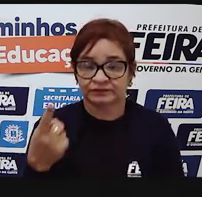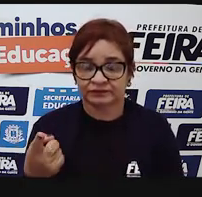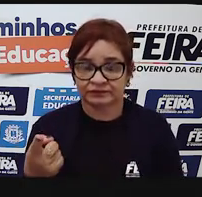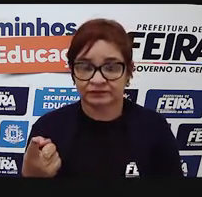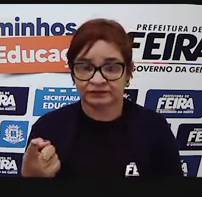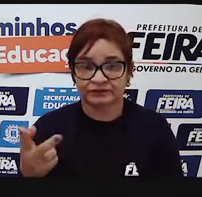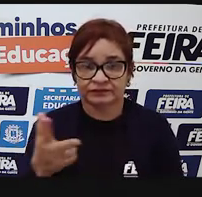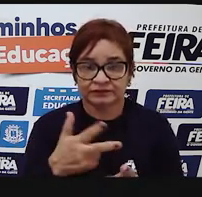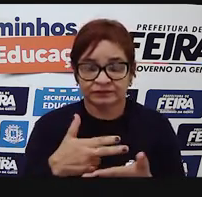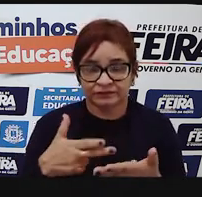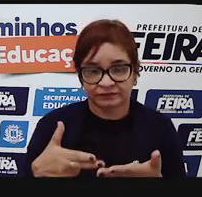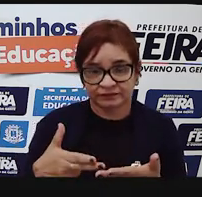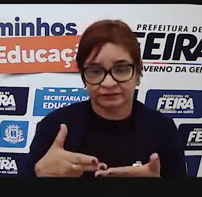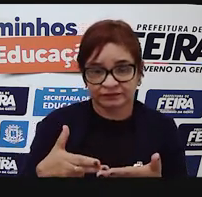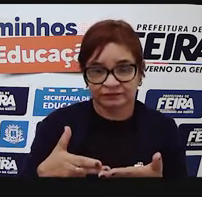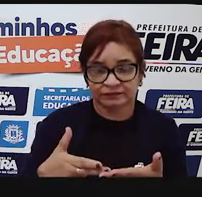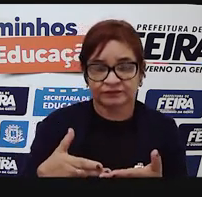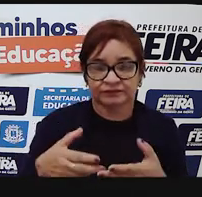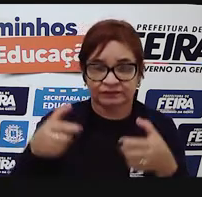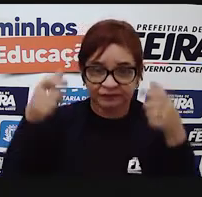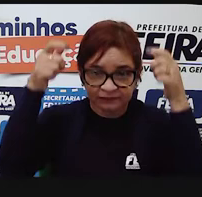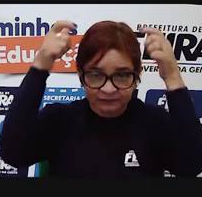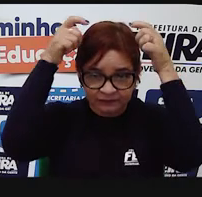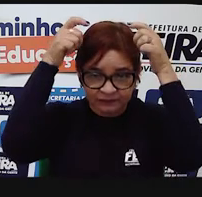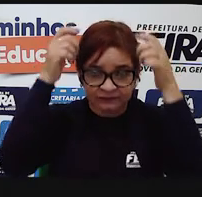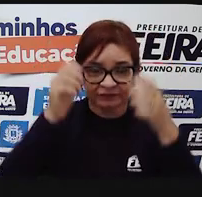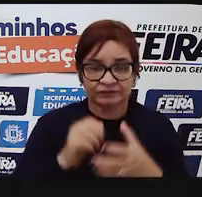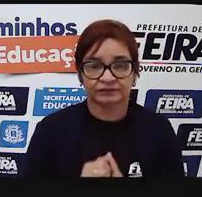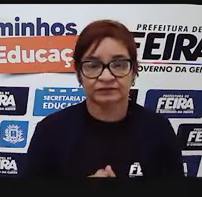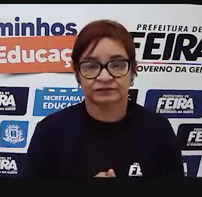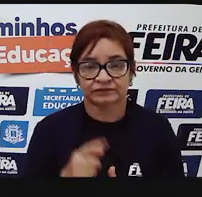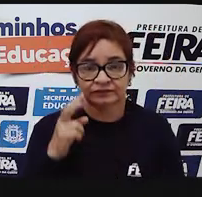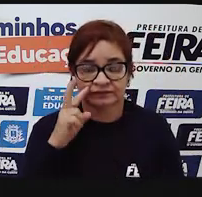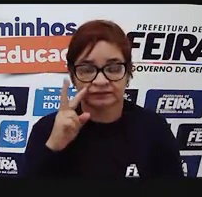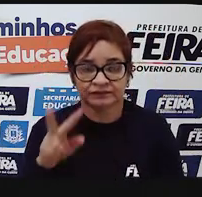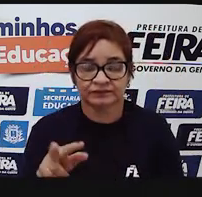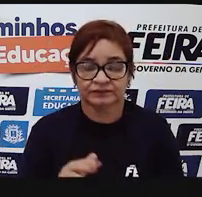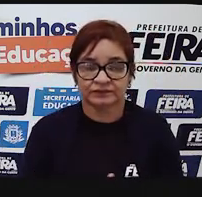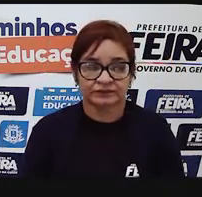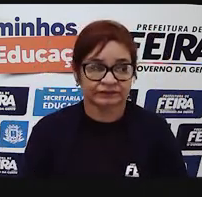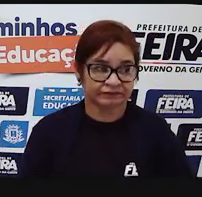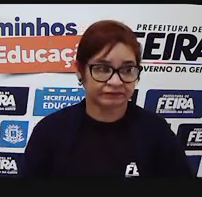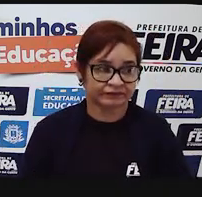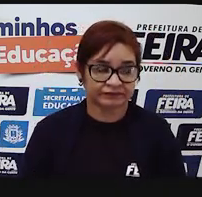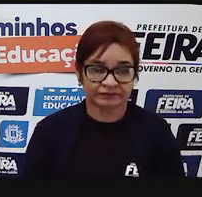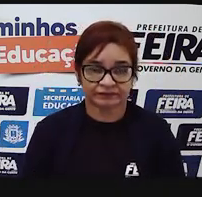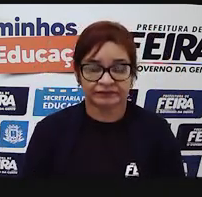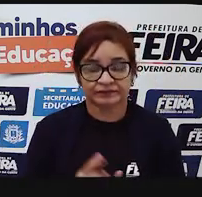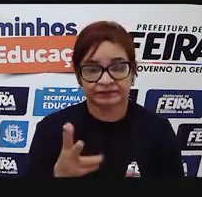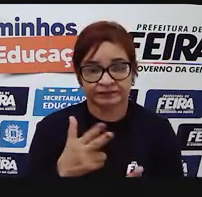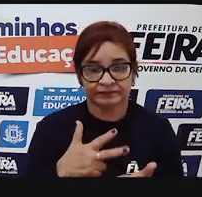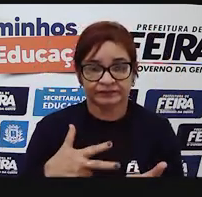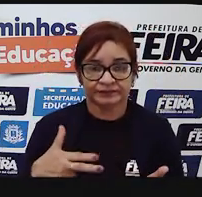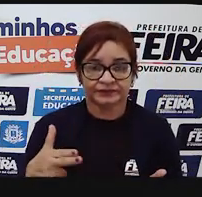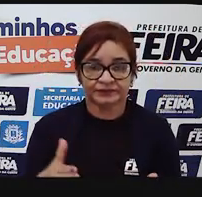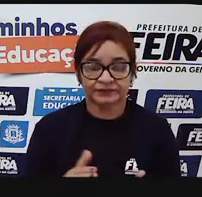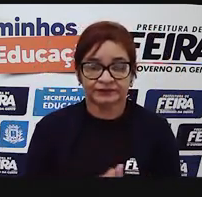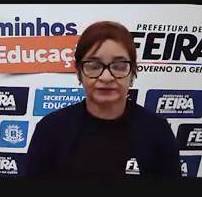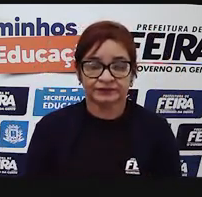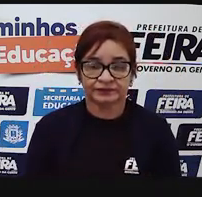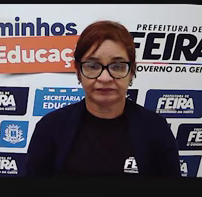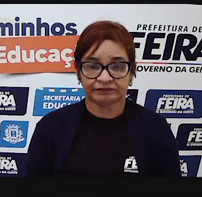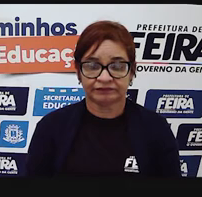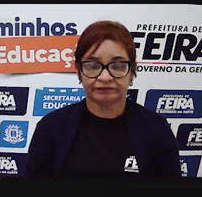figurinha do Cascão, não é? A gente está vendo que há a imagem, a